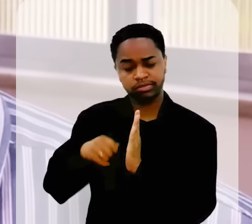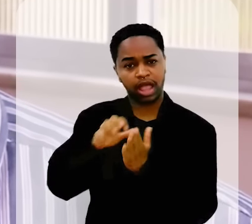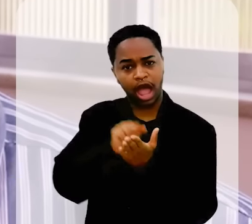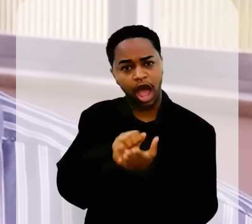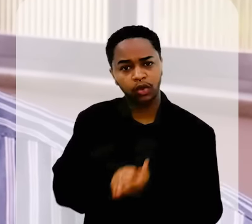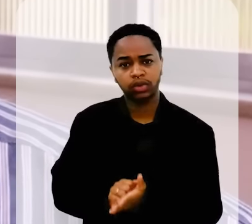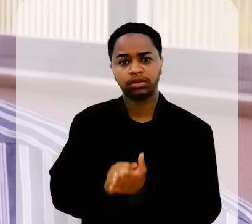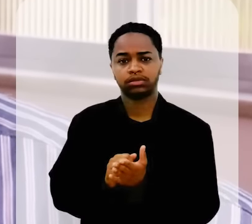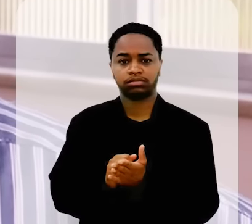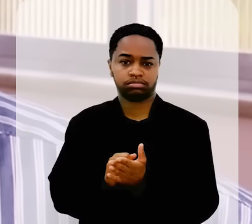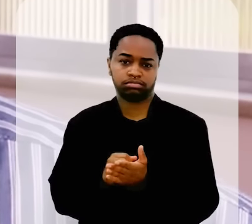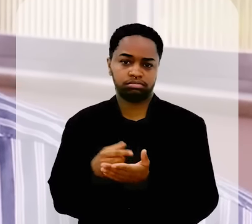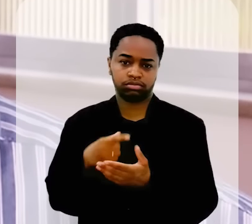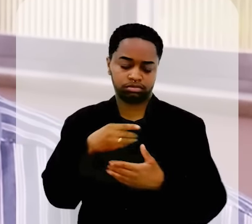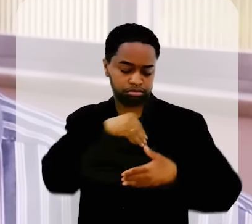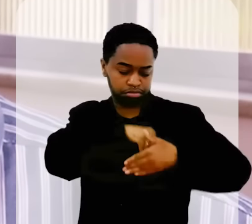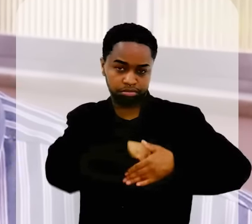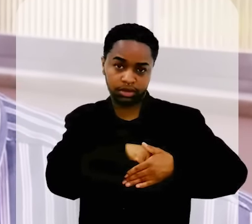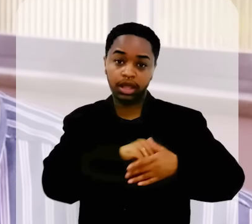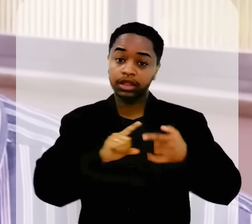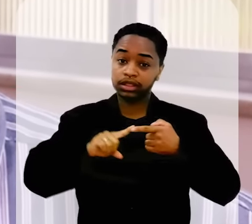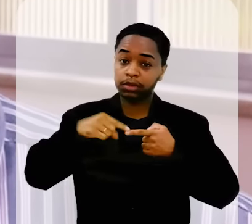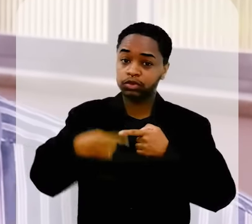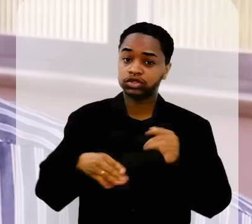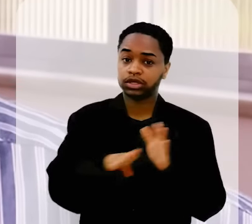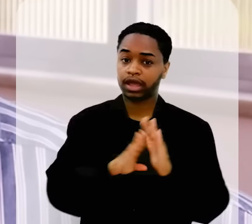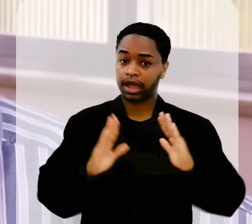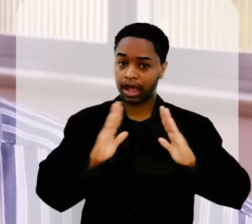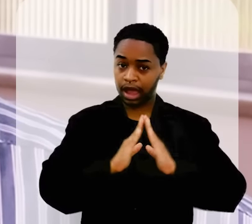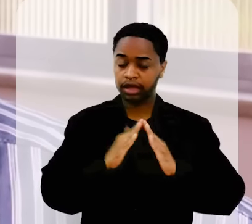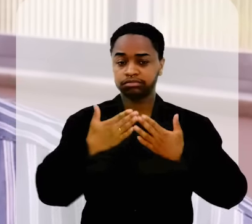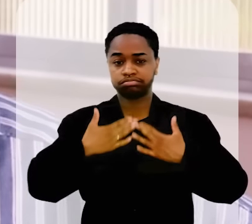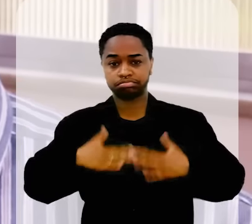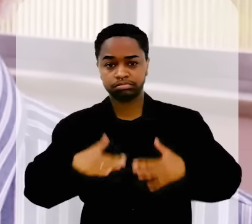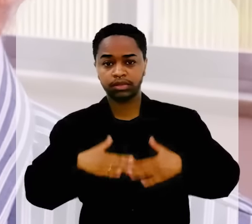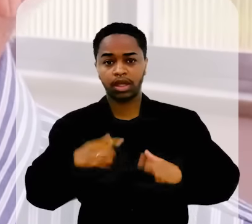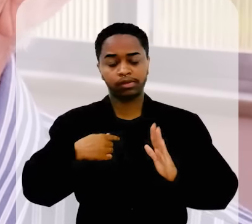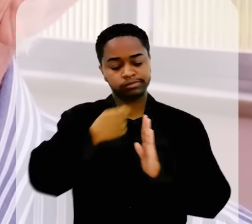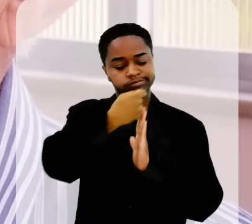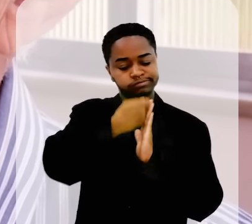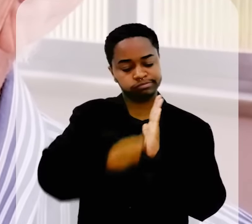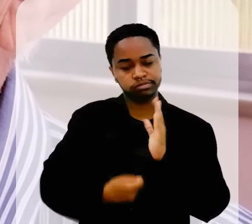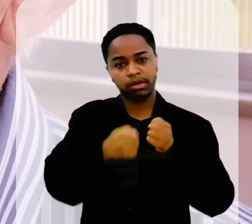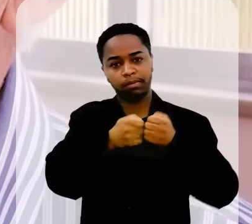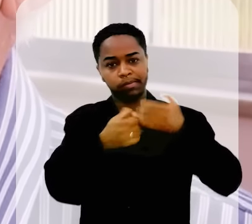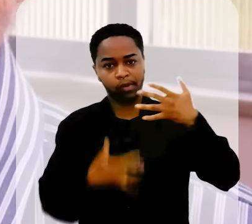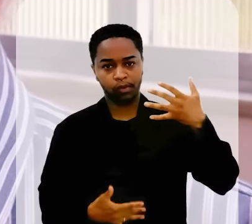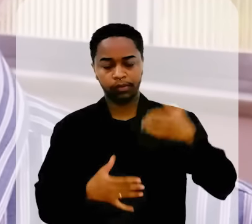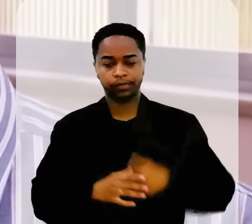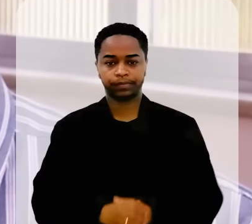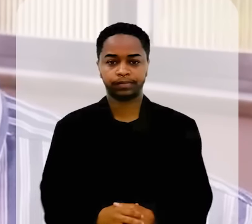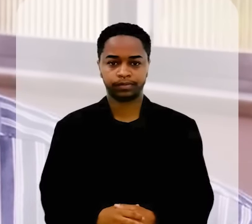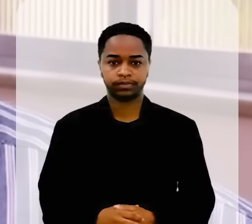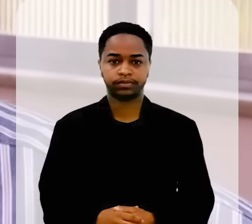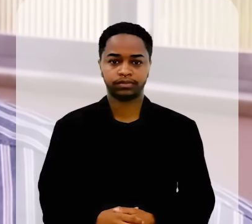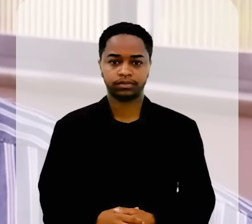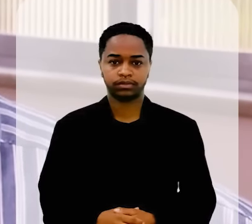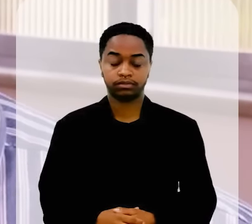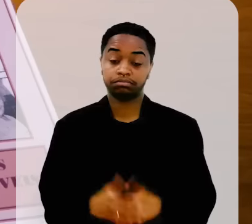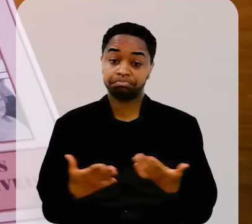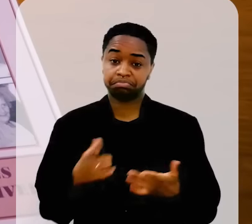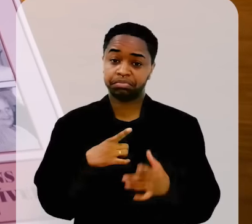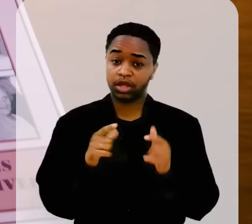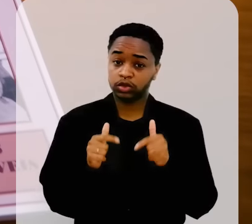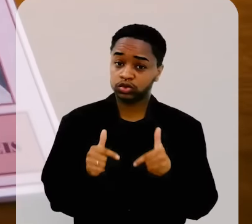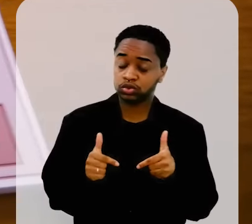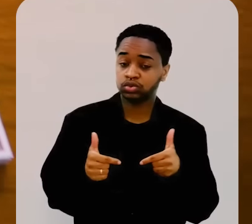interesse qualquer, eu tirava e anotava aquilo na cadernetinha, e depois, em casa, com calma, eu desenvolvia aquilo.